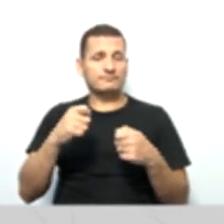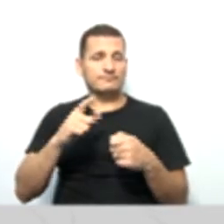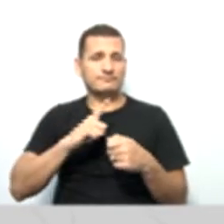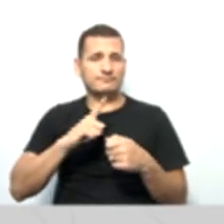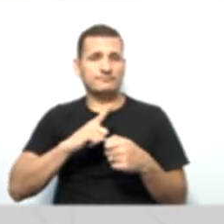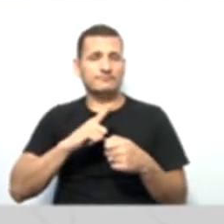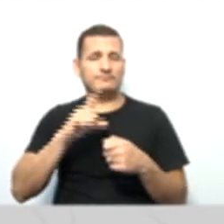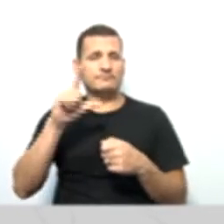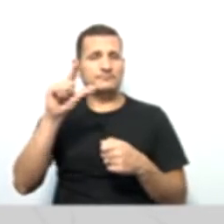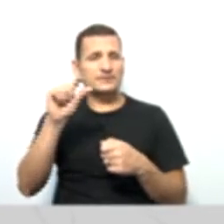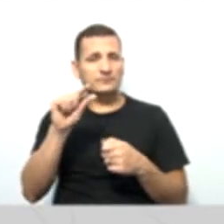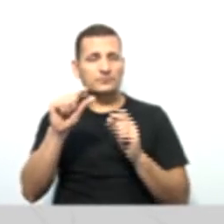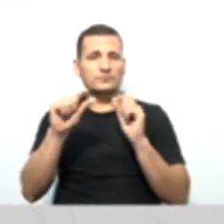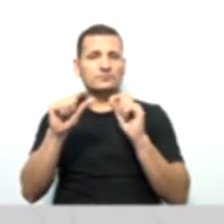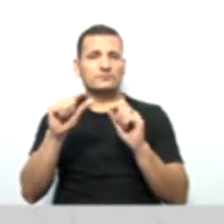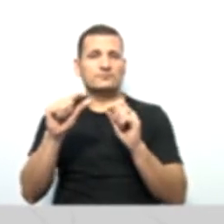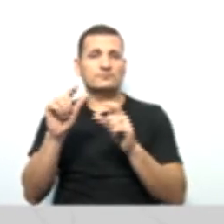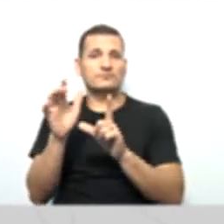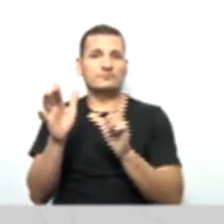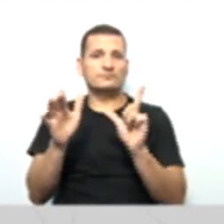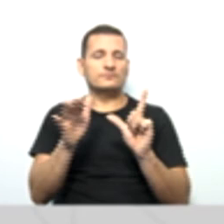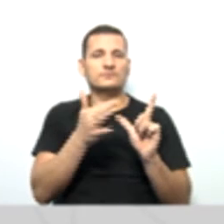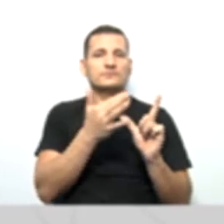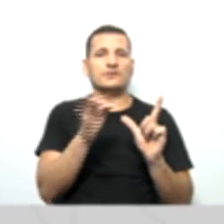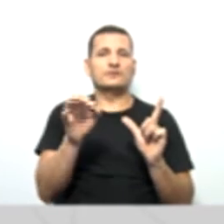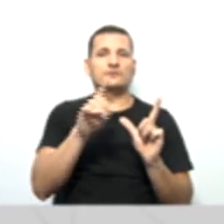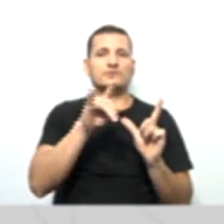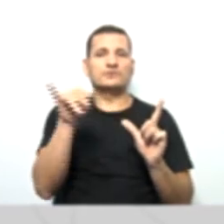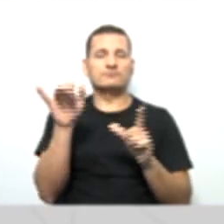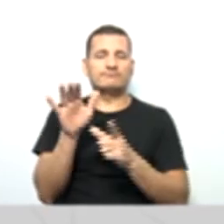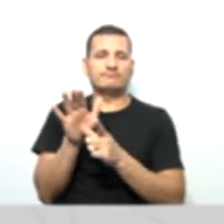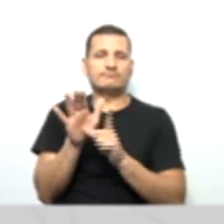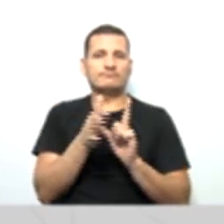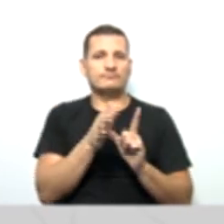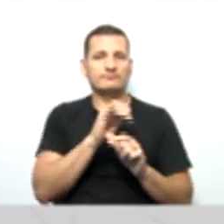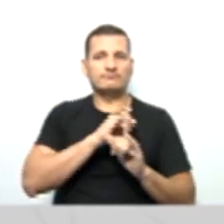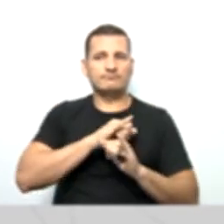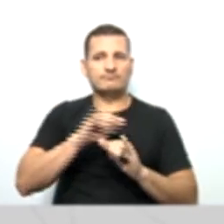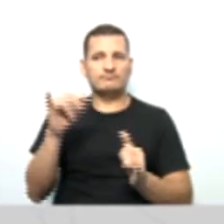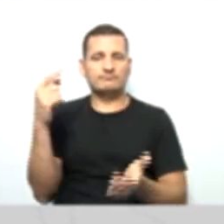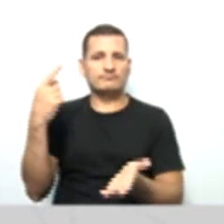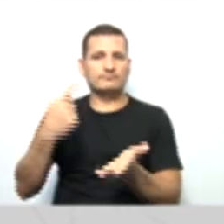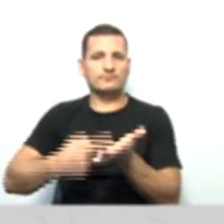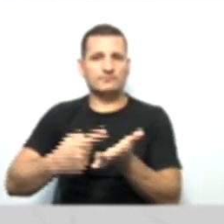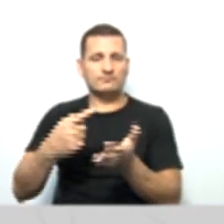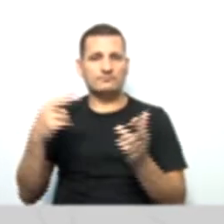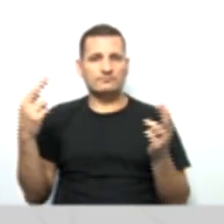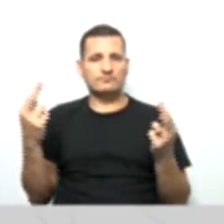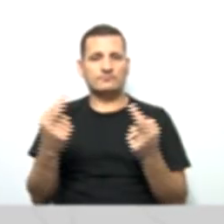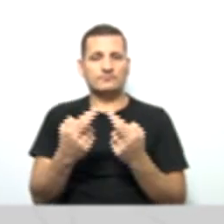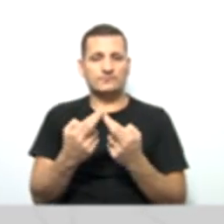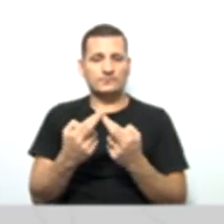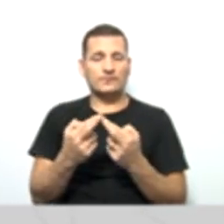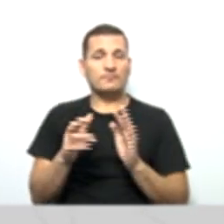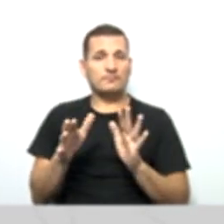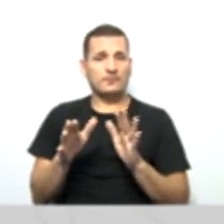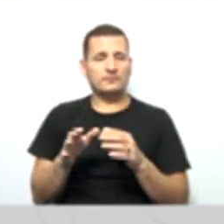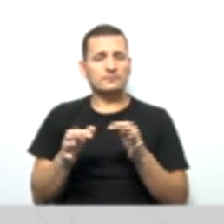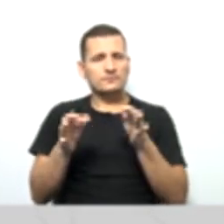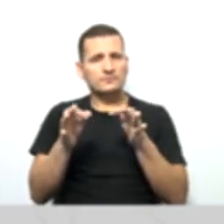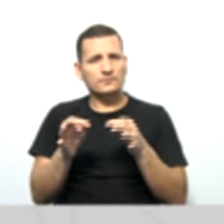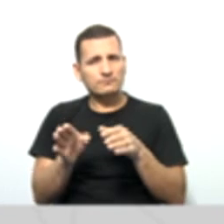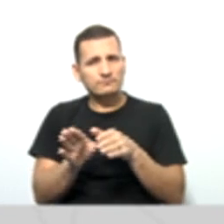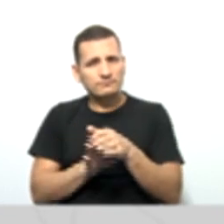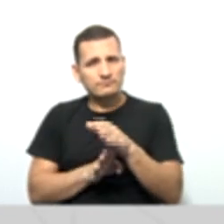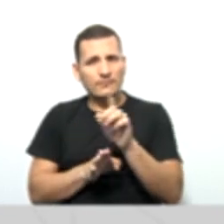10 dias de antecedência de convocação. Mas, o recomendado é que